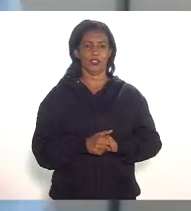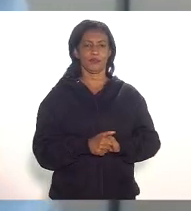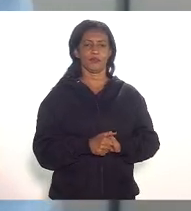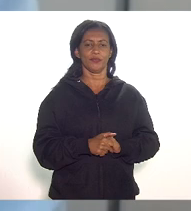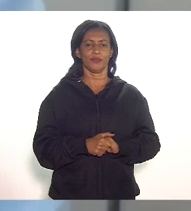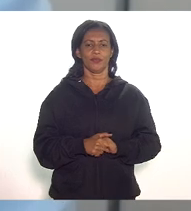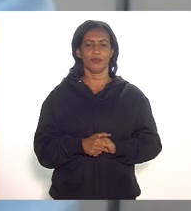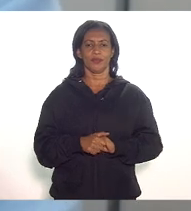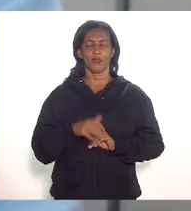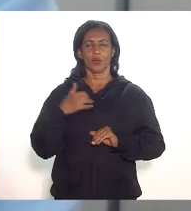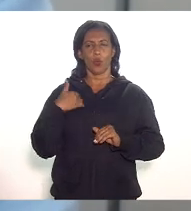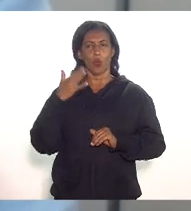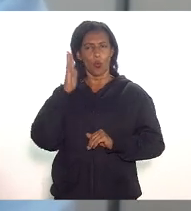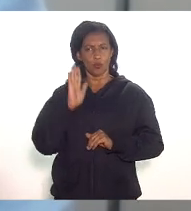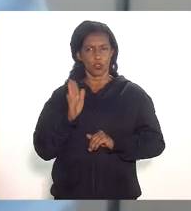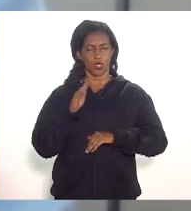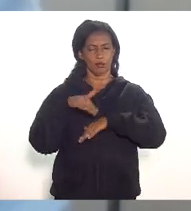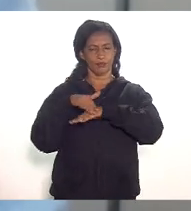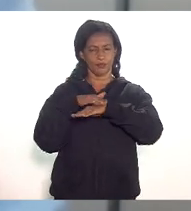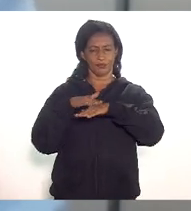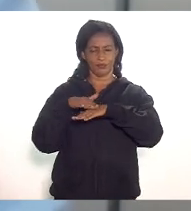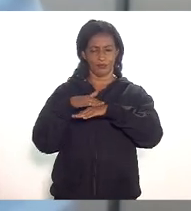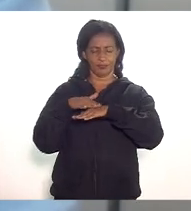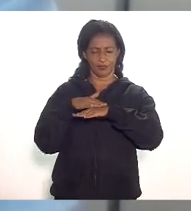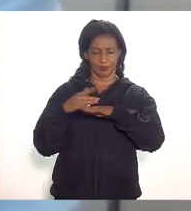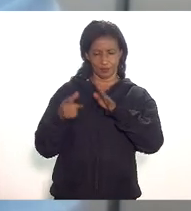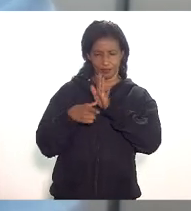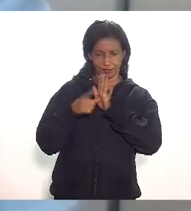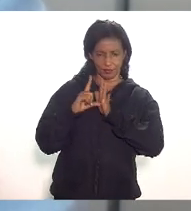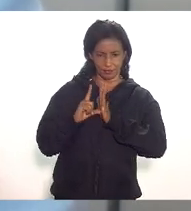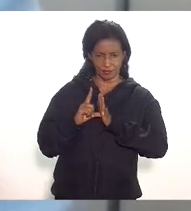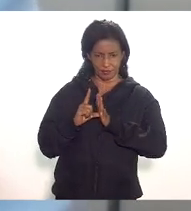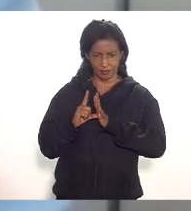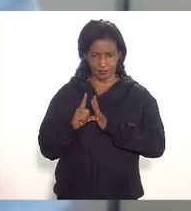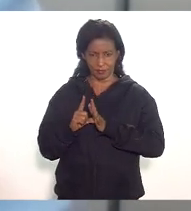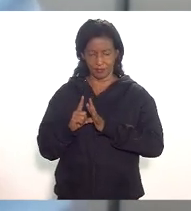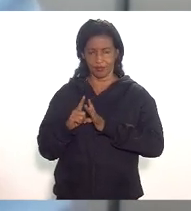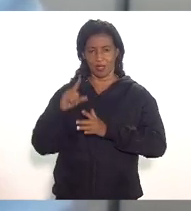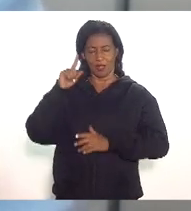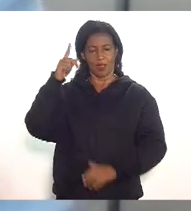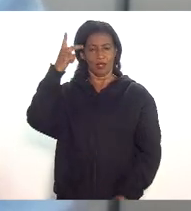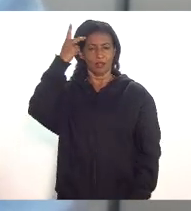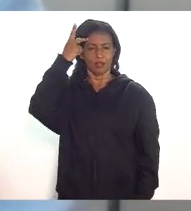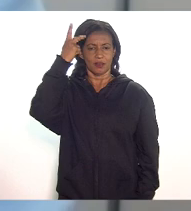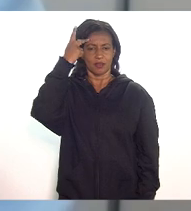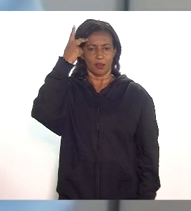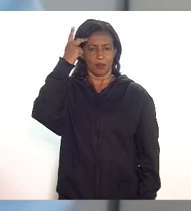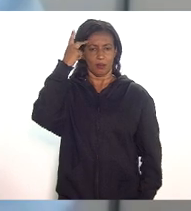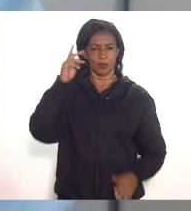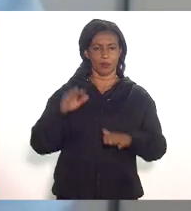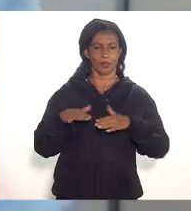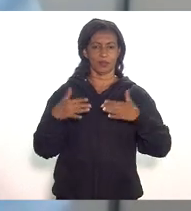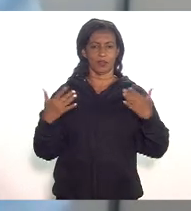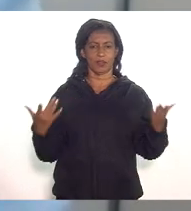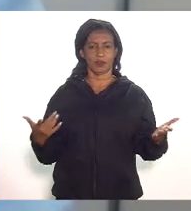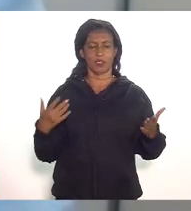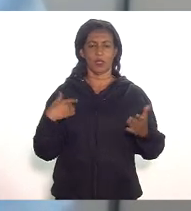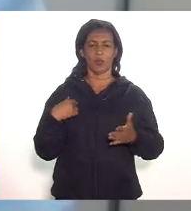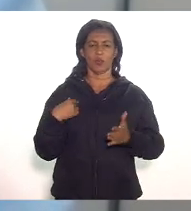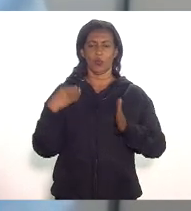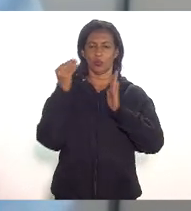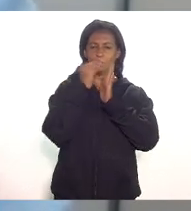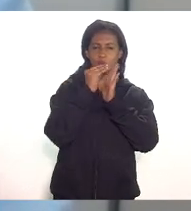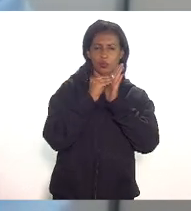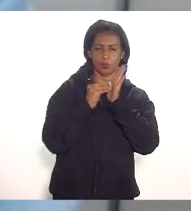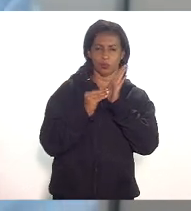já bem dito aqui ele é uma cola do dispositivo do regulamento do ICMS de São Paulo então ele preenche os requisitos